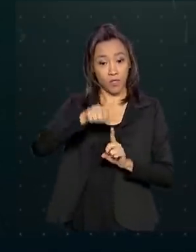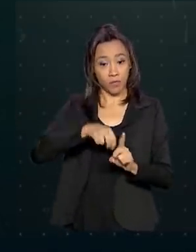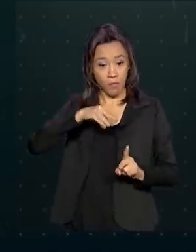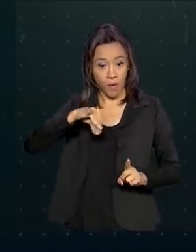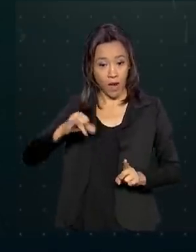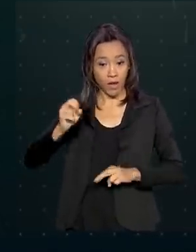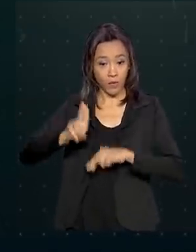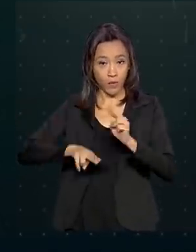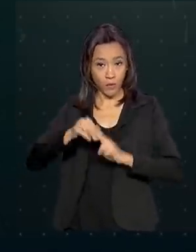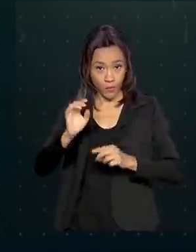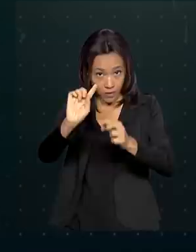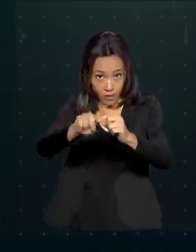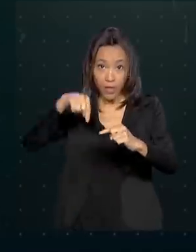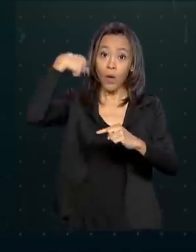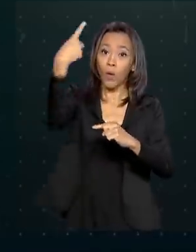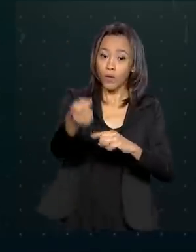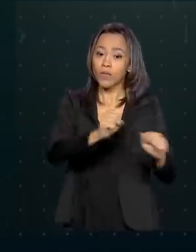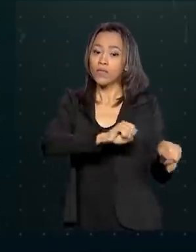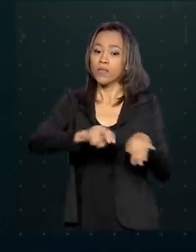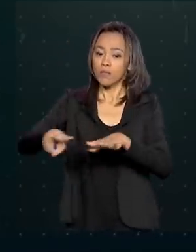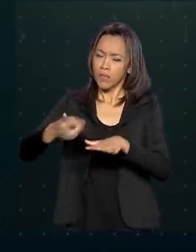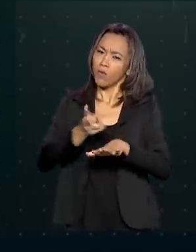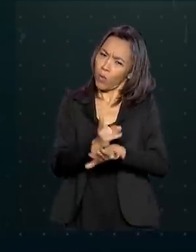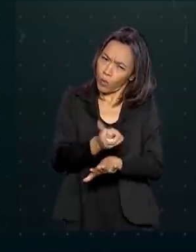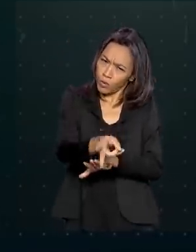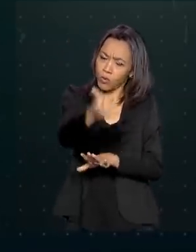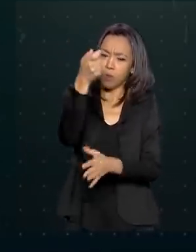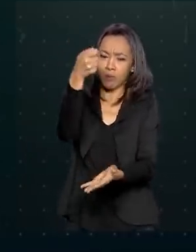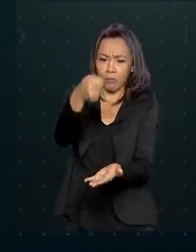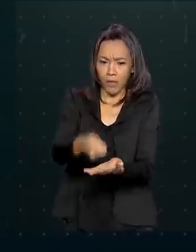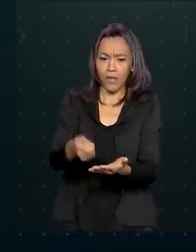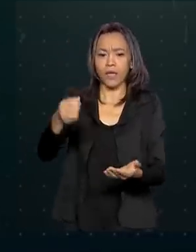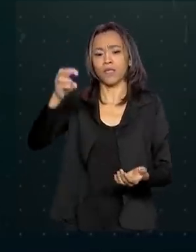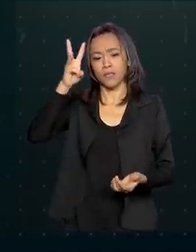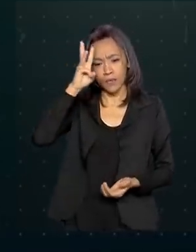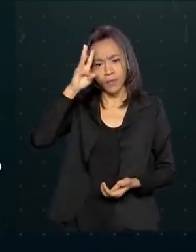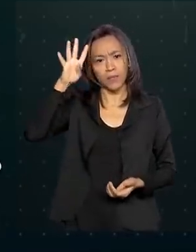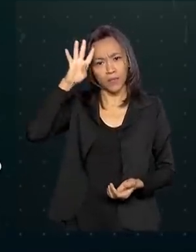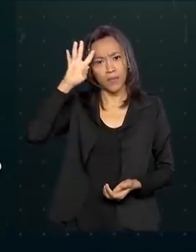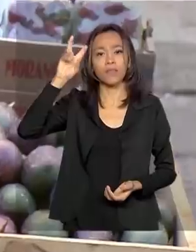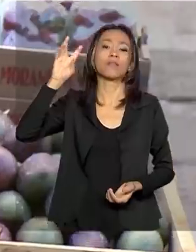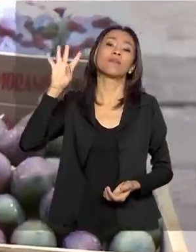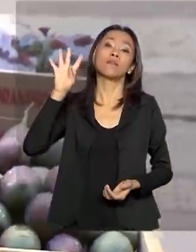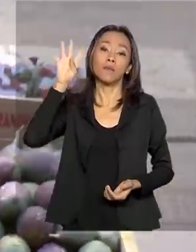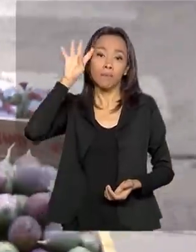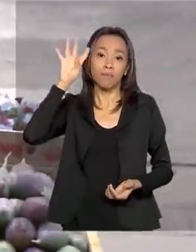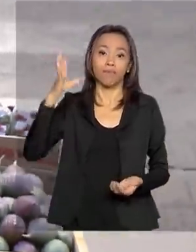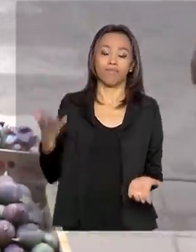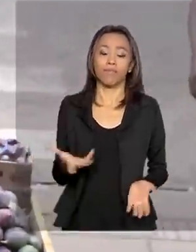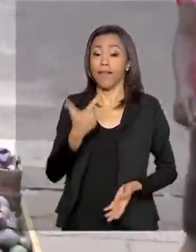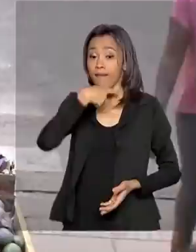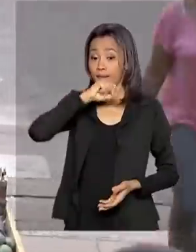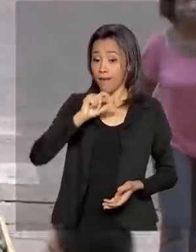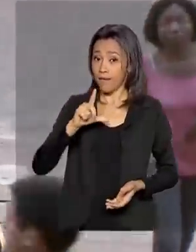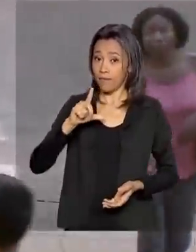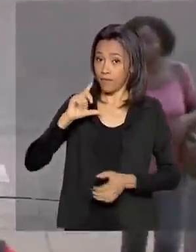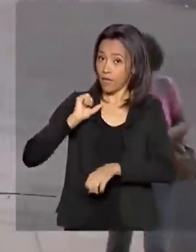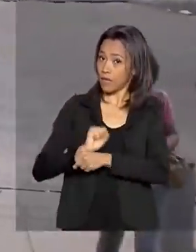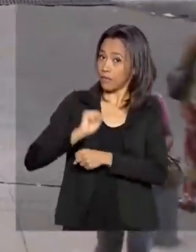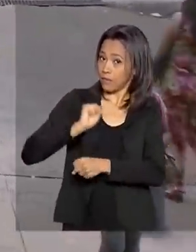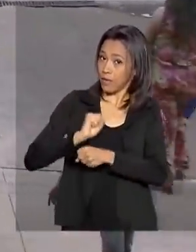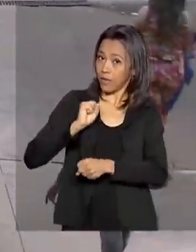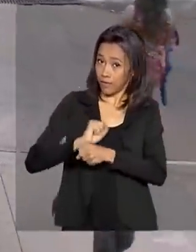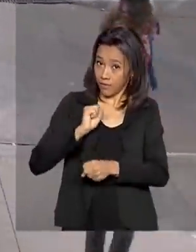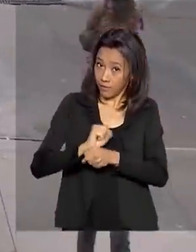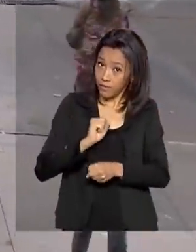E na semana que vem, os pagamentos continuam segunda, terça e quarta-feira. Quem está esperando pela regularização do